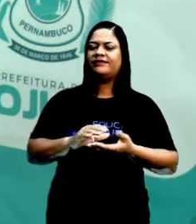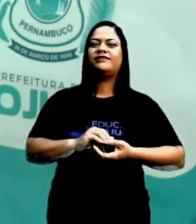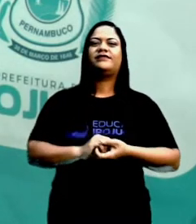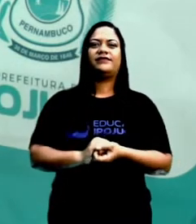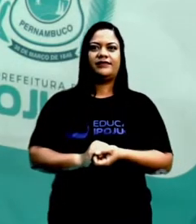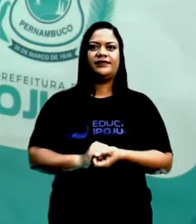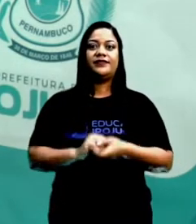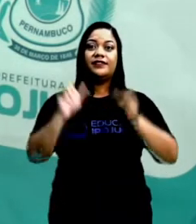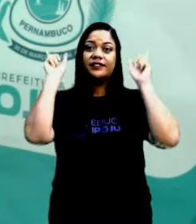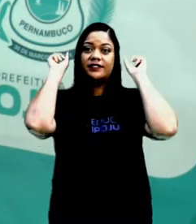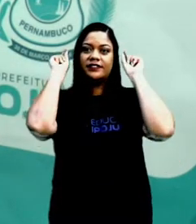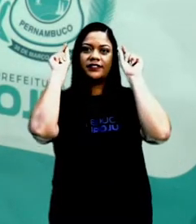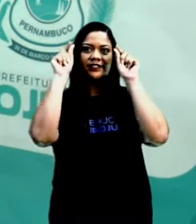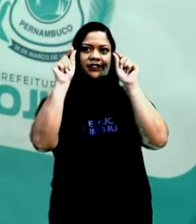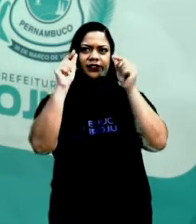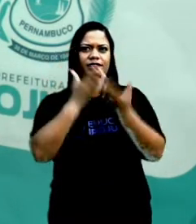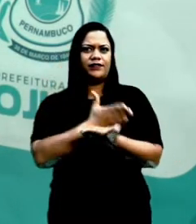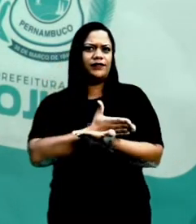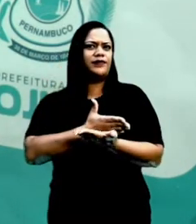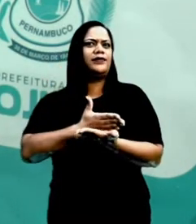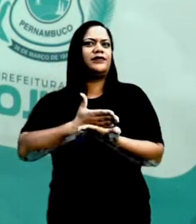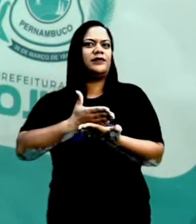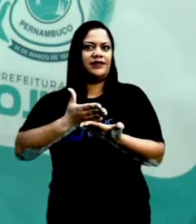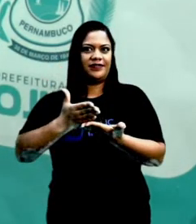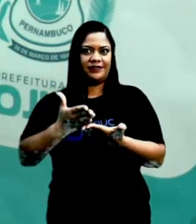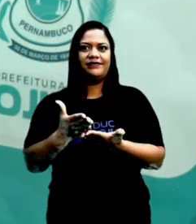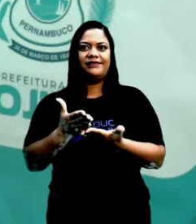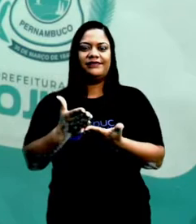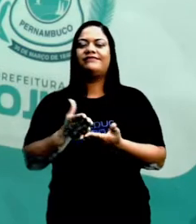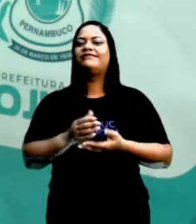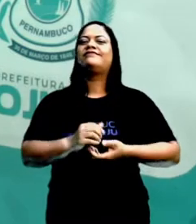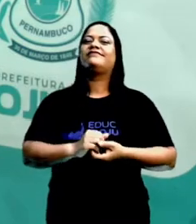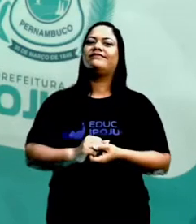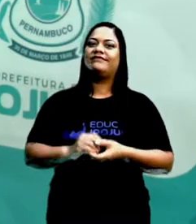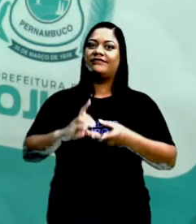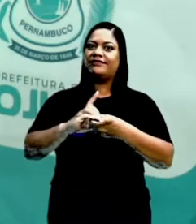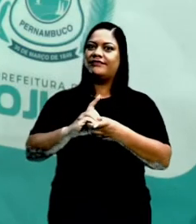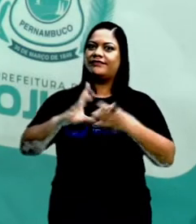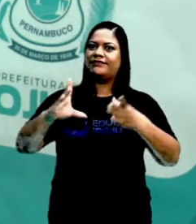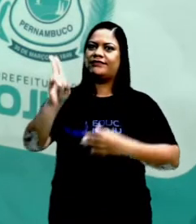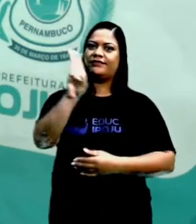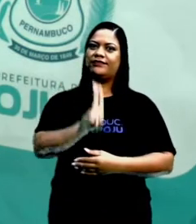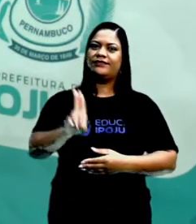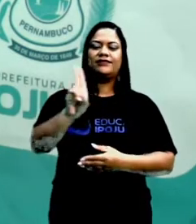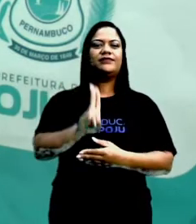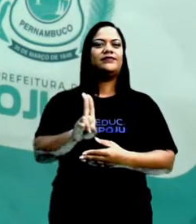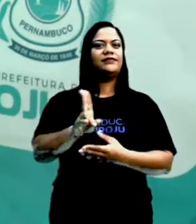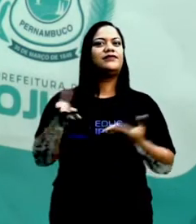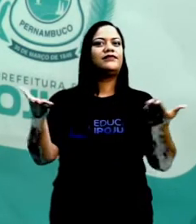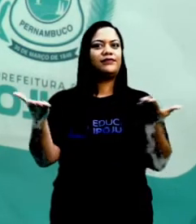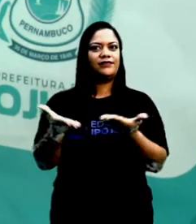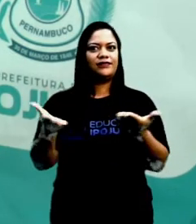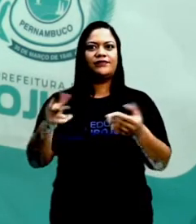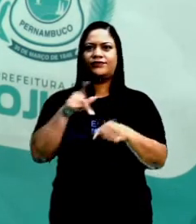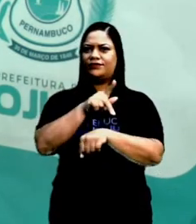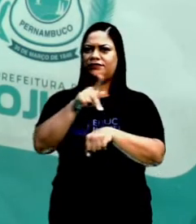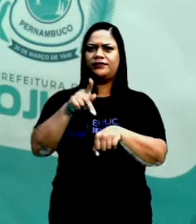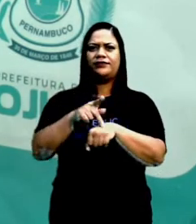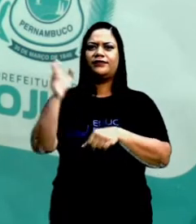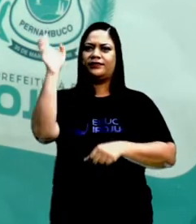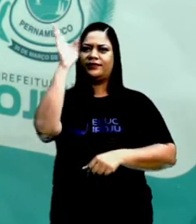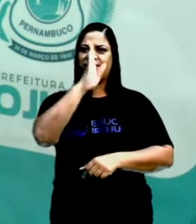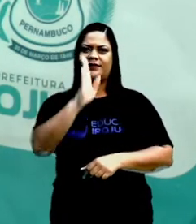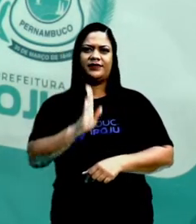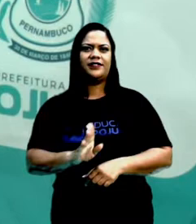Grécia que surgiu esse conceito de democracia que nós utilizamos até hoje em países como o Brasil,